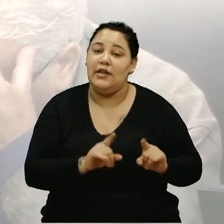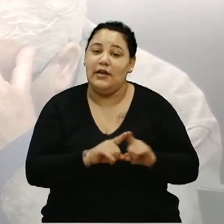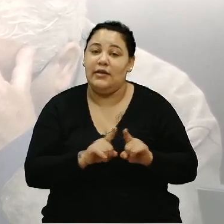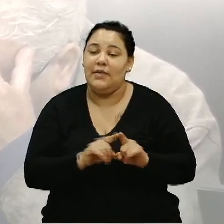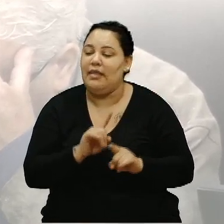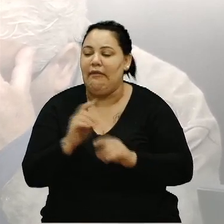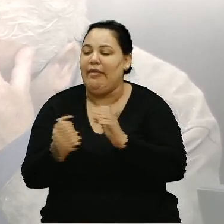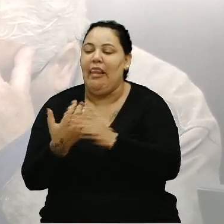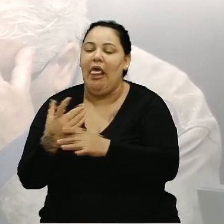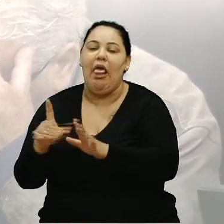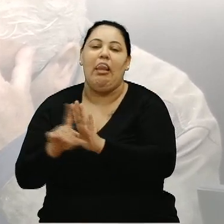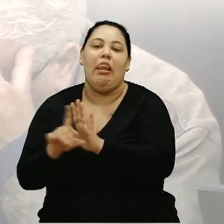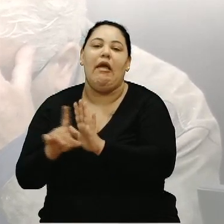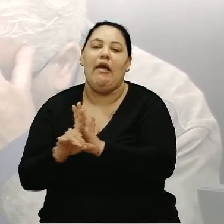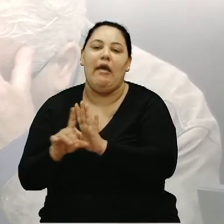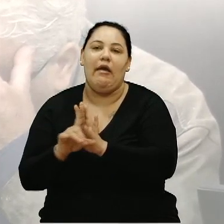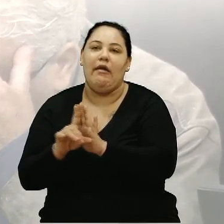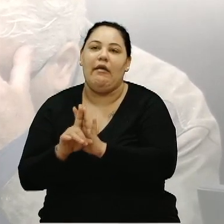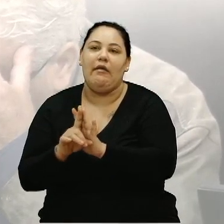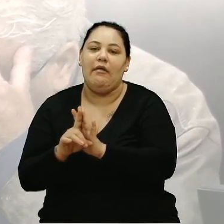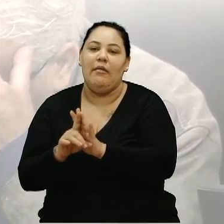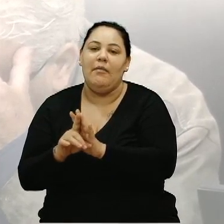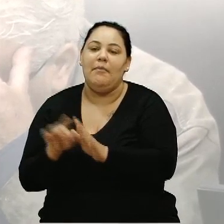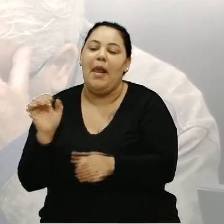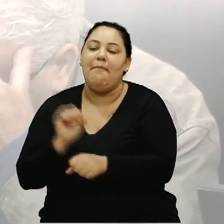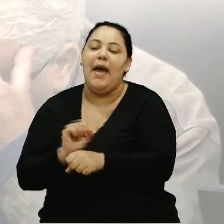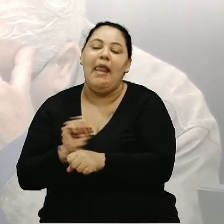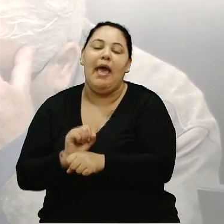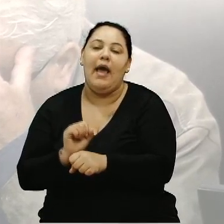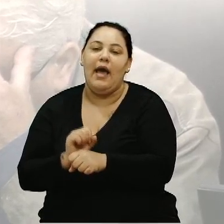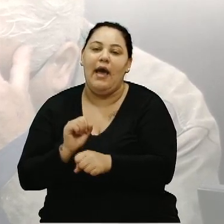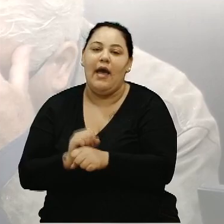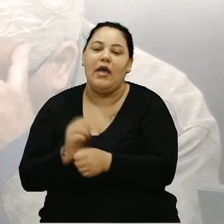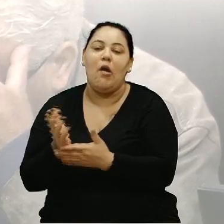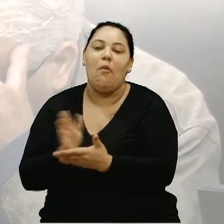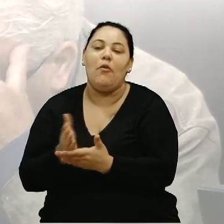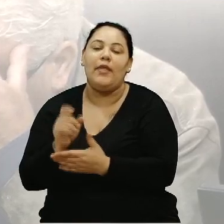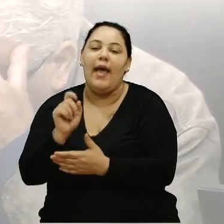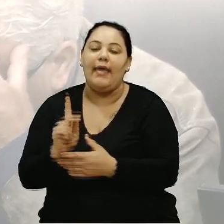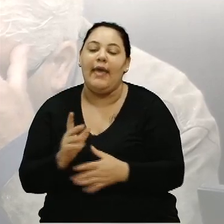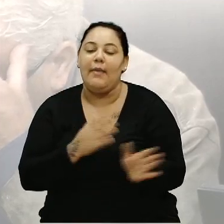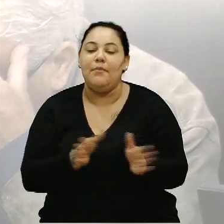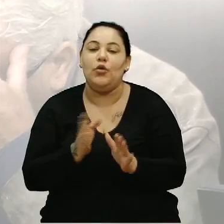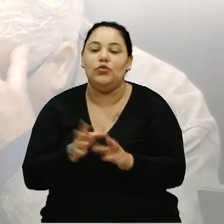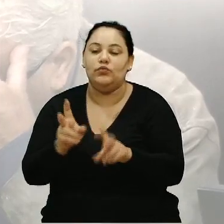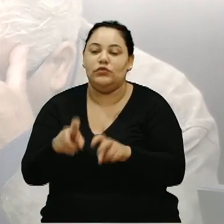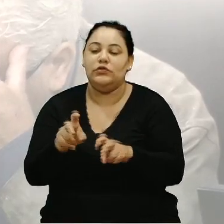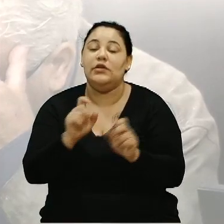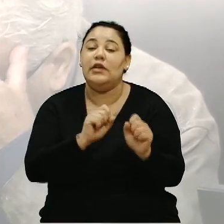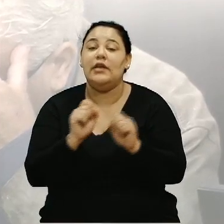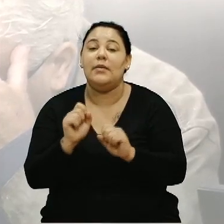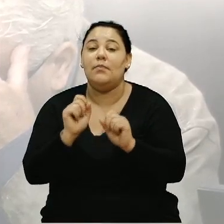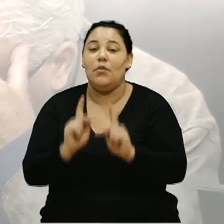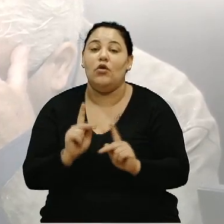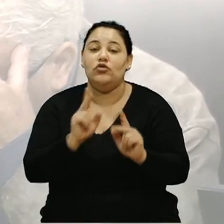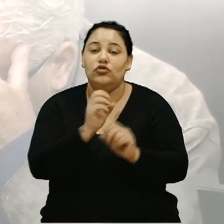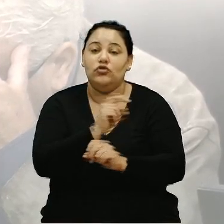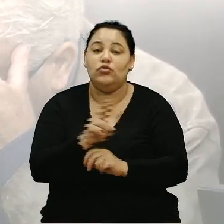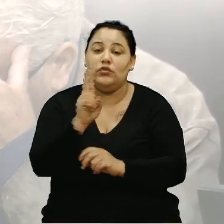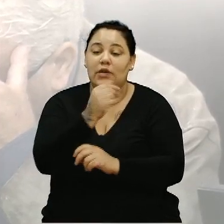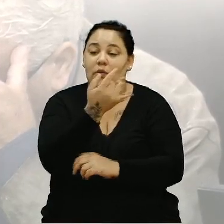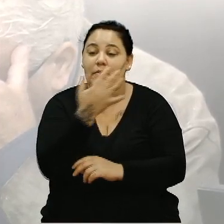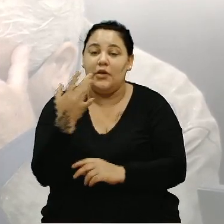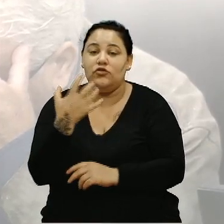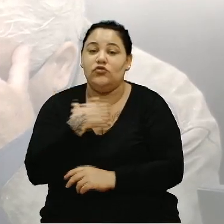legislação para emperrar e para atrapalhar quem produz e quem pode utilizar o meio ambiente da melhor forma